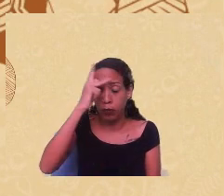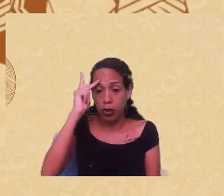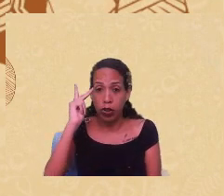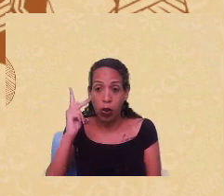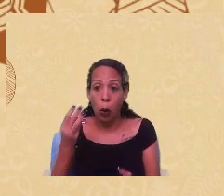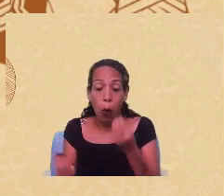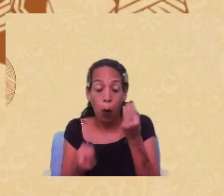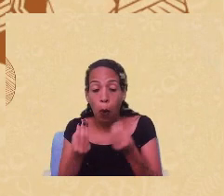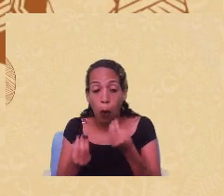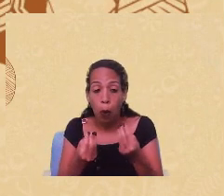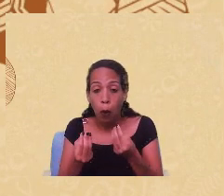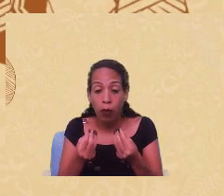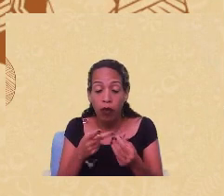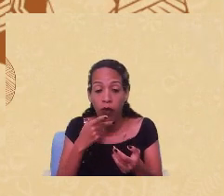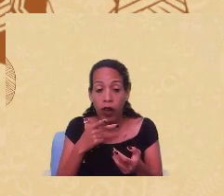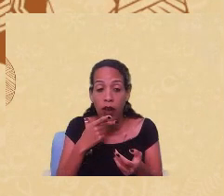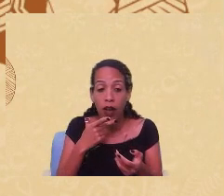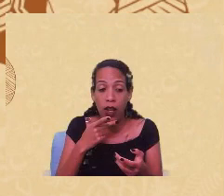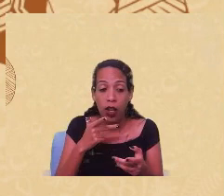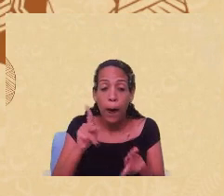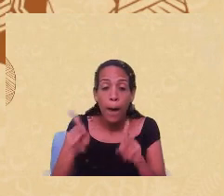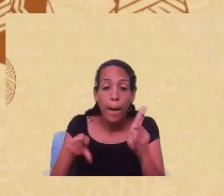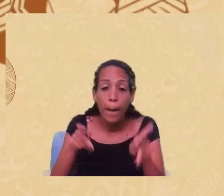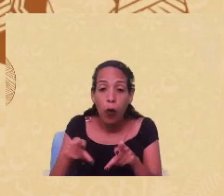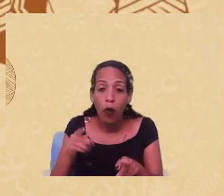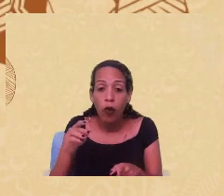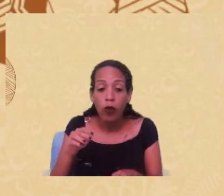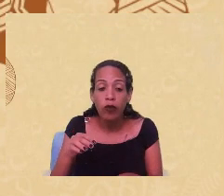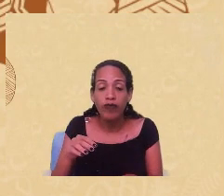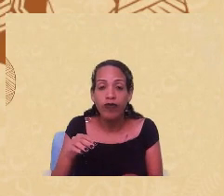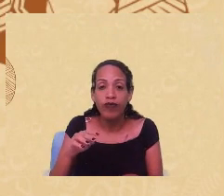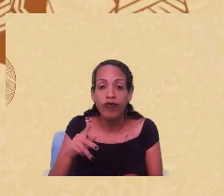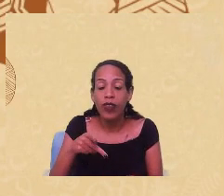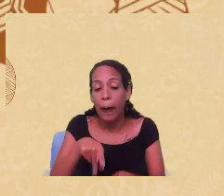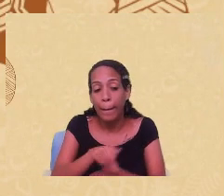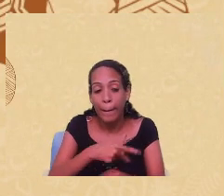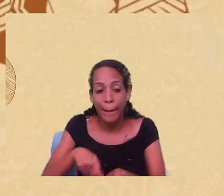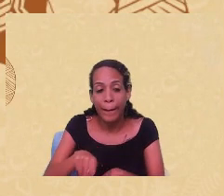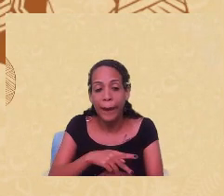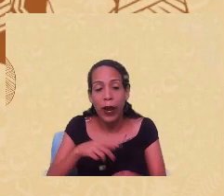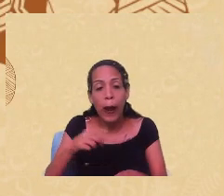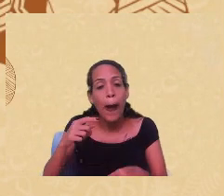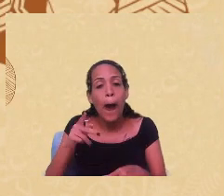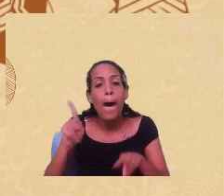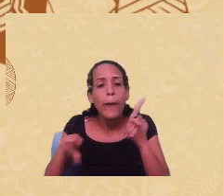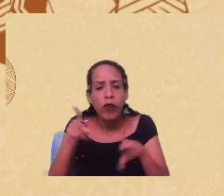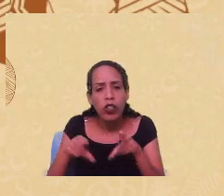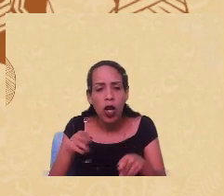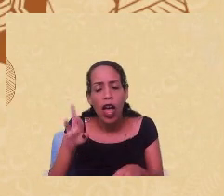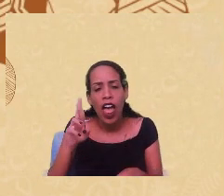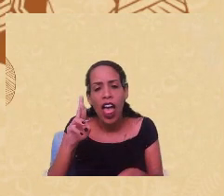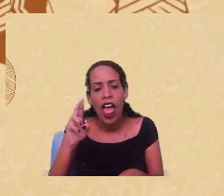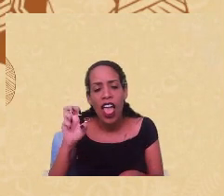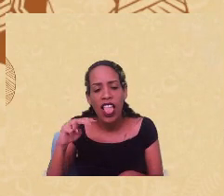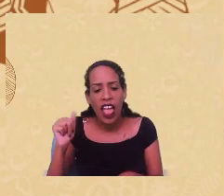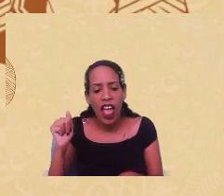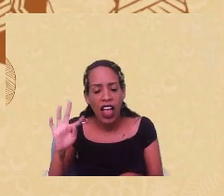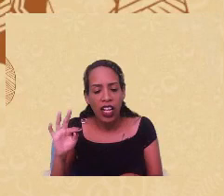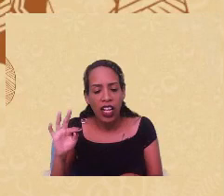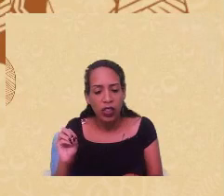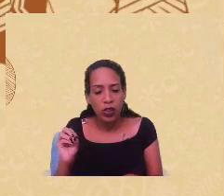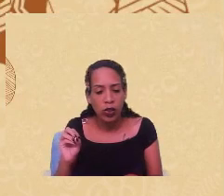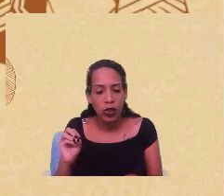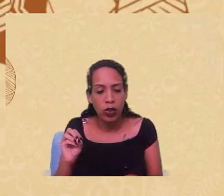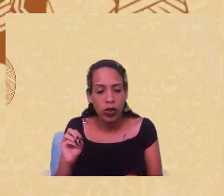dos povos estrangeiros. Veja, o professor Renato Nogueira, o Embelho, é um herdeiro do Fanon.